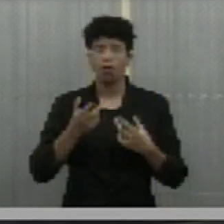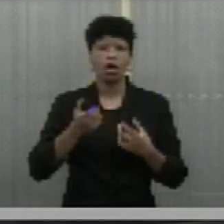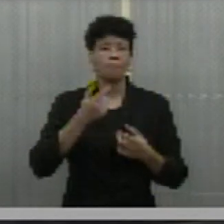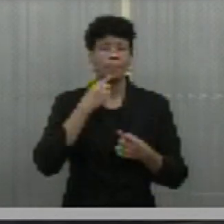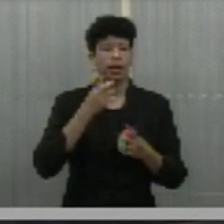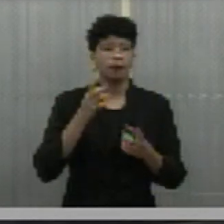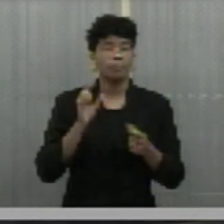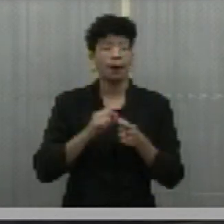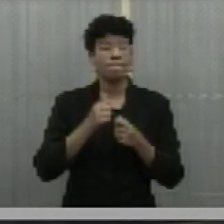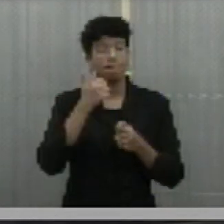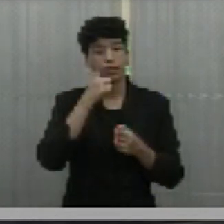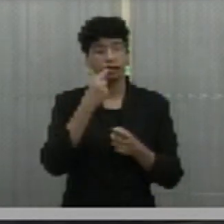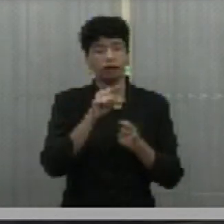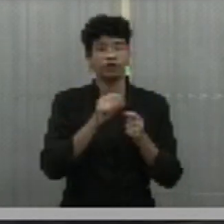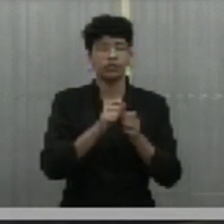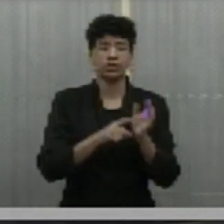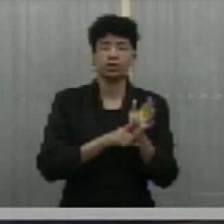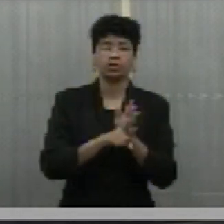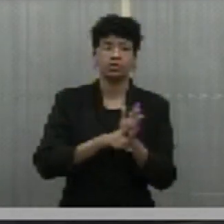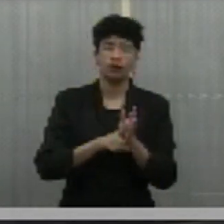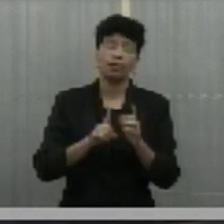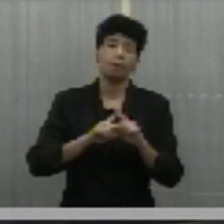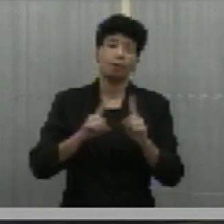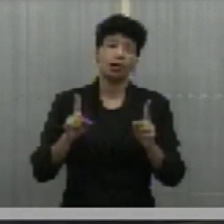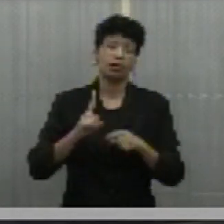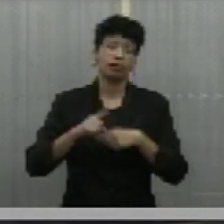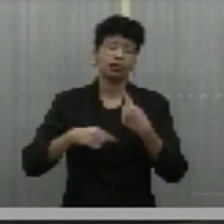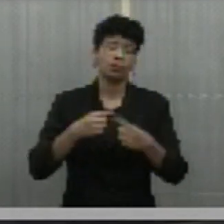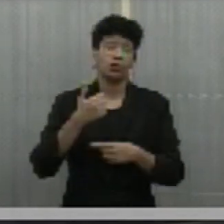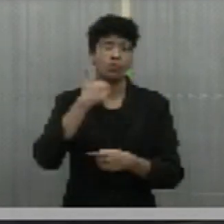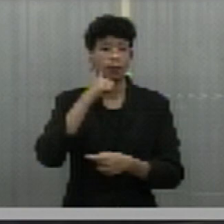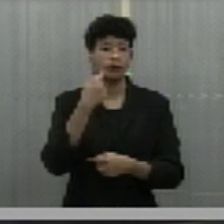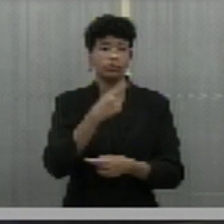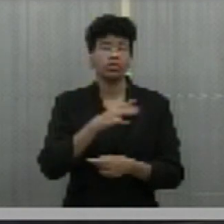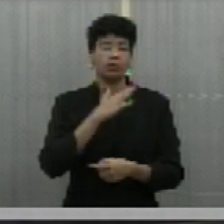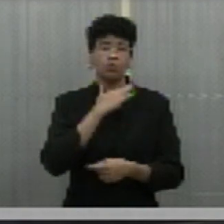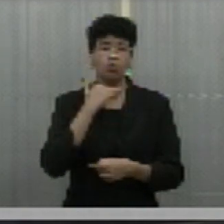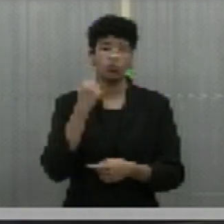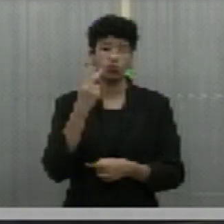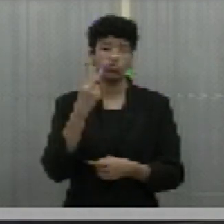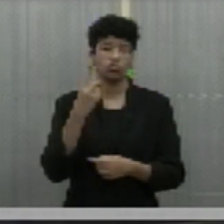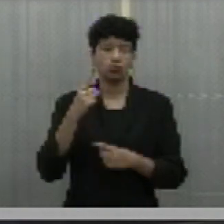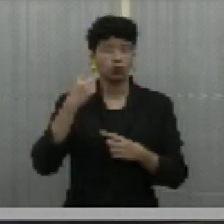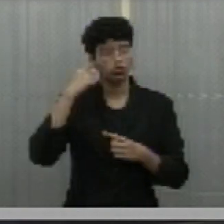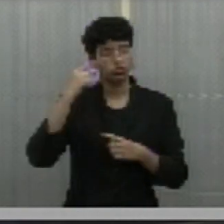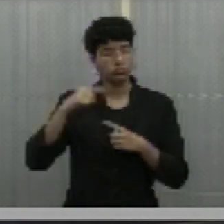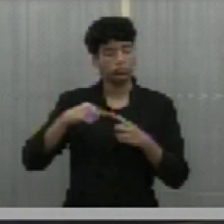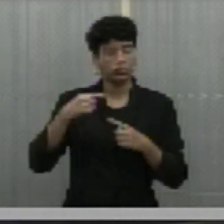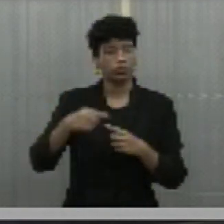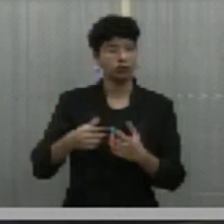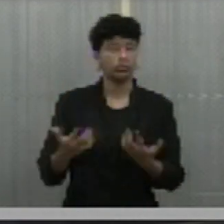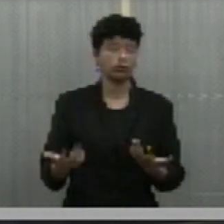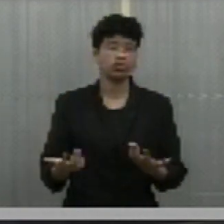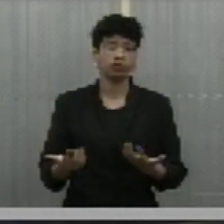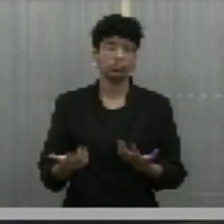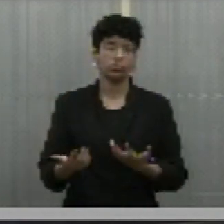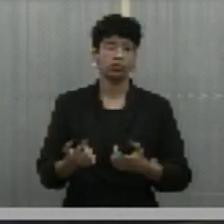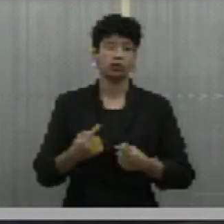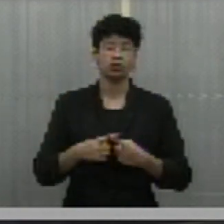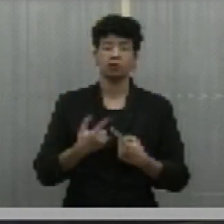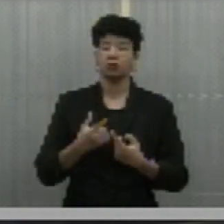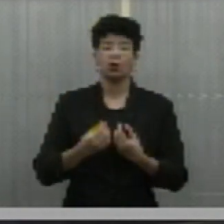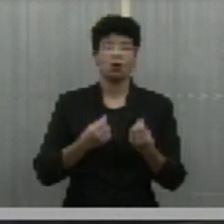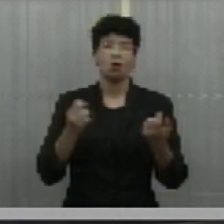foi inclusive a óbito dois dias depois. Então, era uma situação de extrema gravidade que não teria tido sequer a